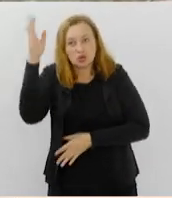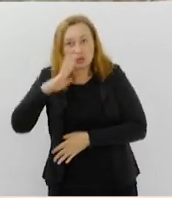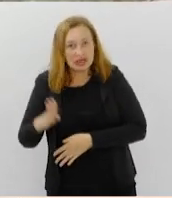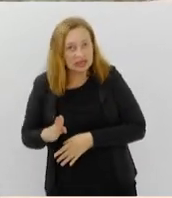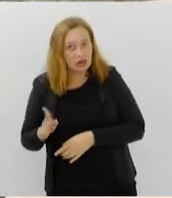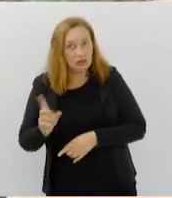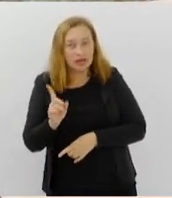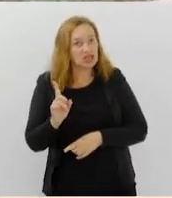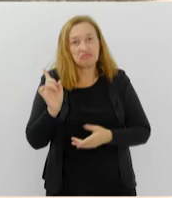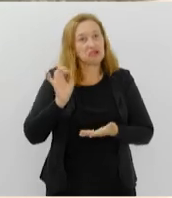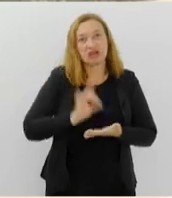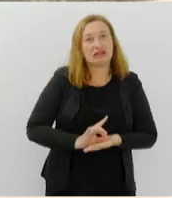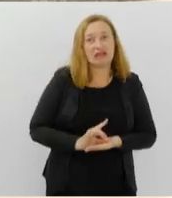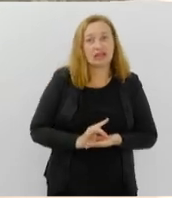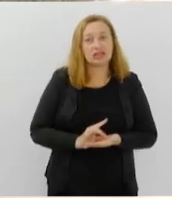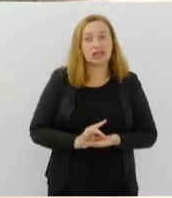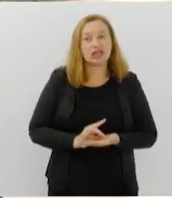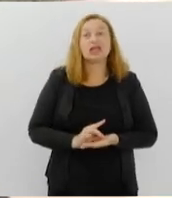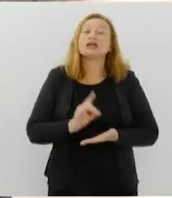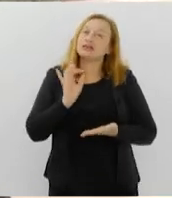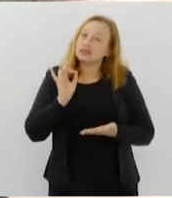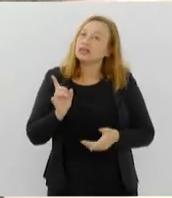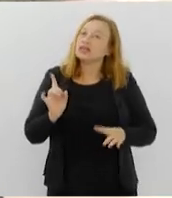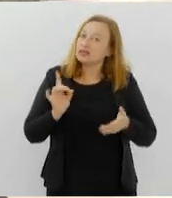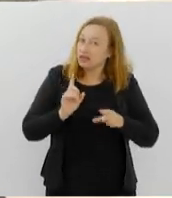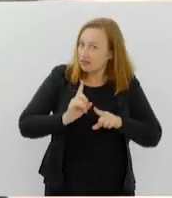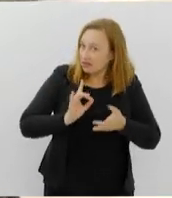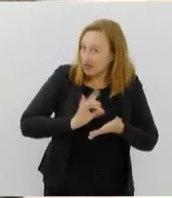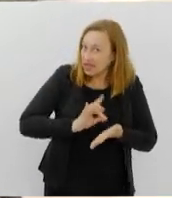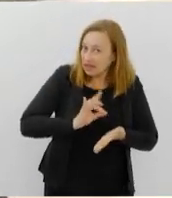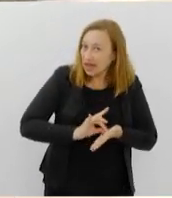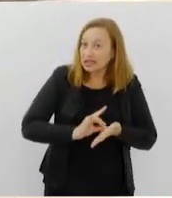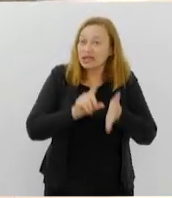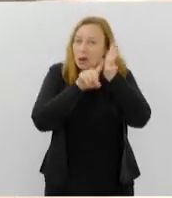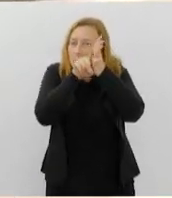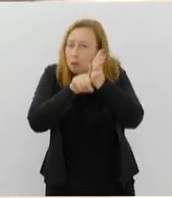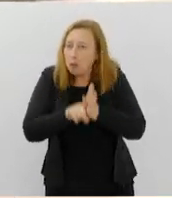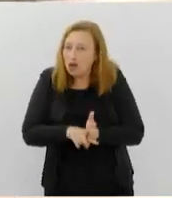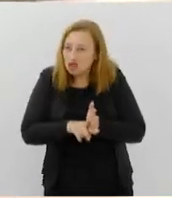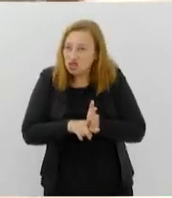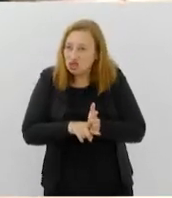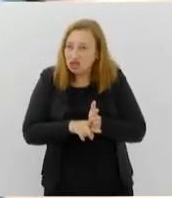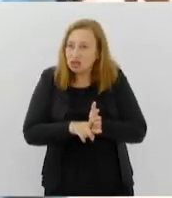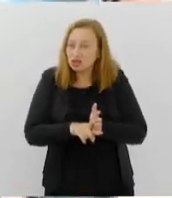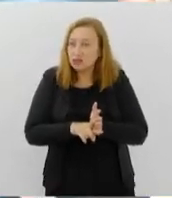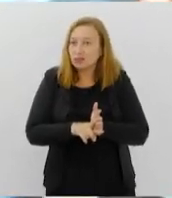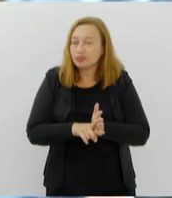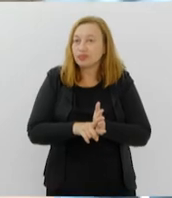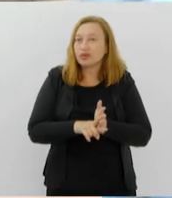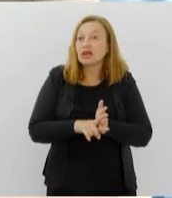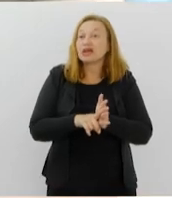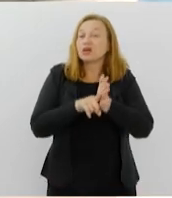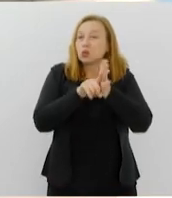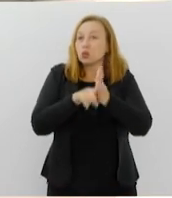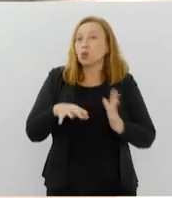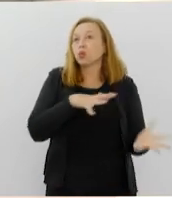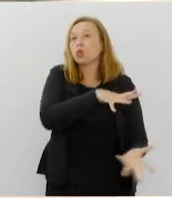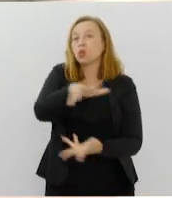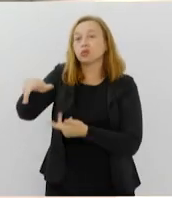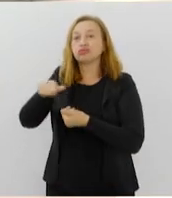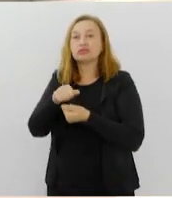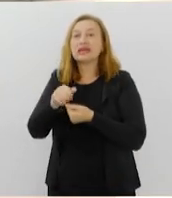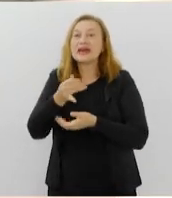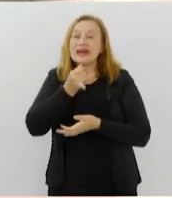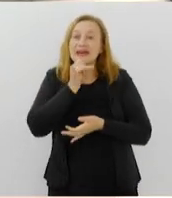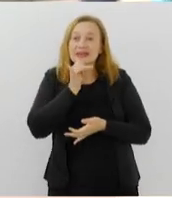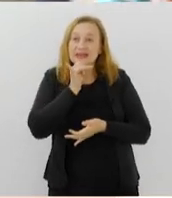é uma realidade. Na realidade, essa pesquisa vem sendo feita no mundo inteiro. Inclusive, por exemplo,